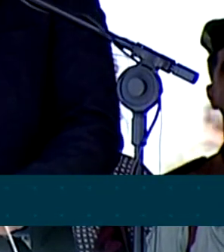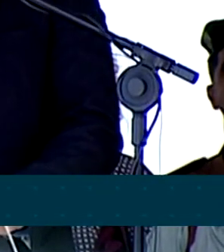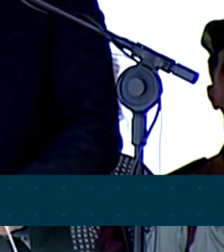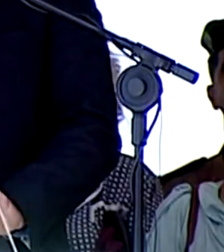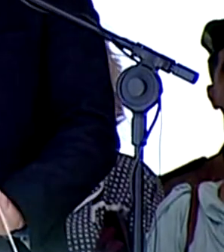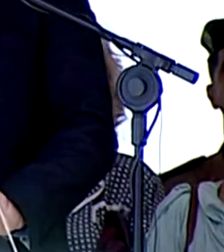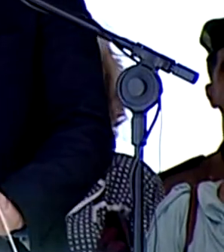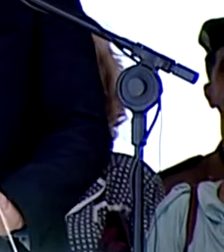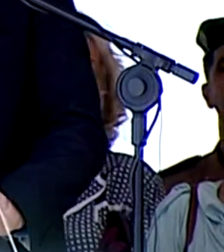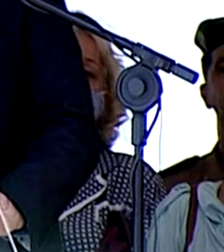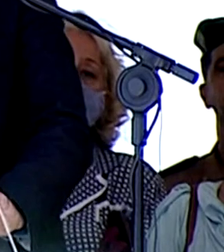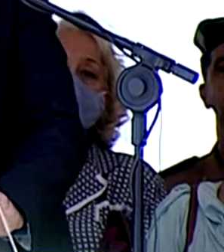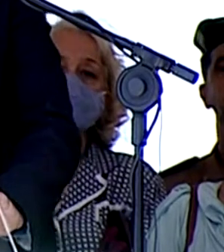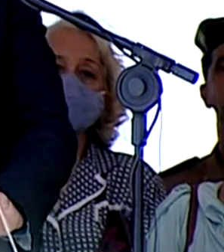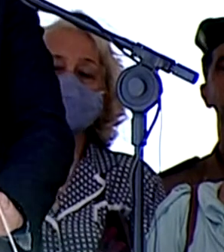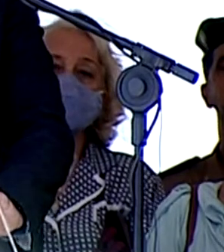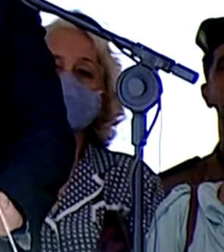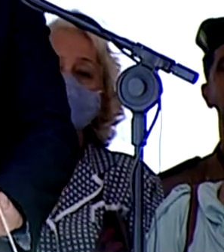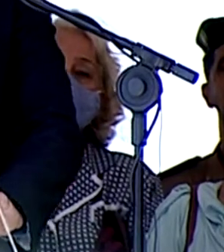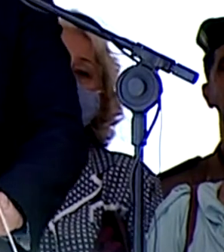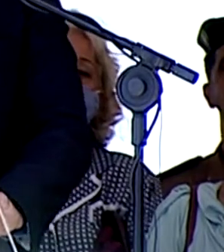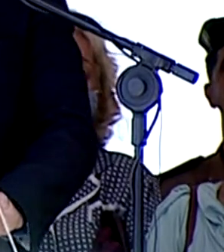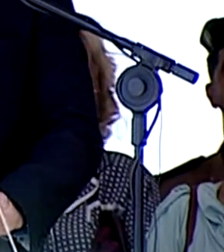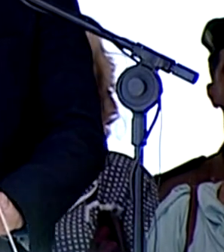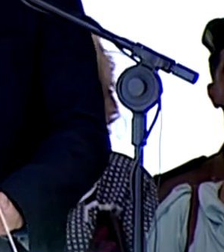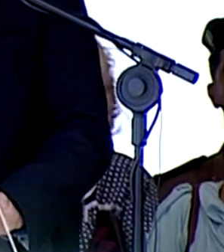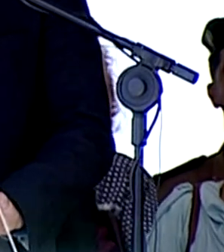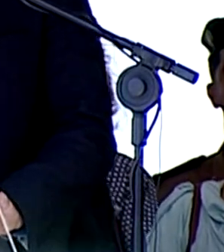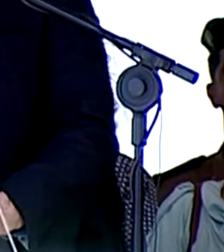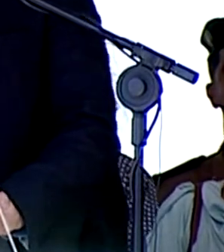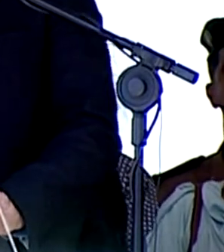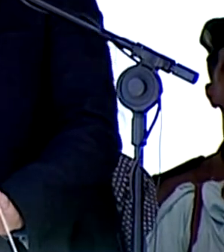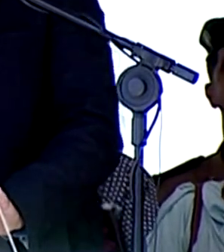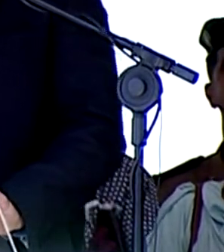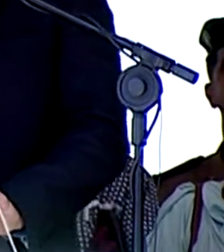profissionais para nos substituir no futuro.